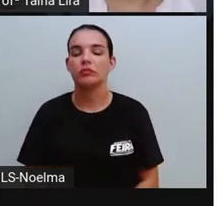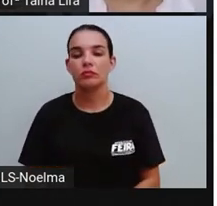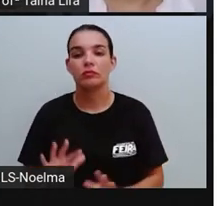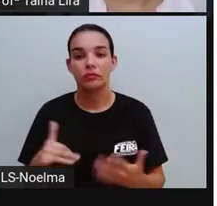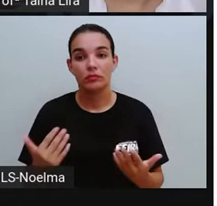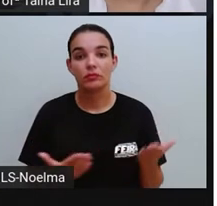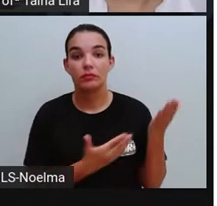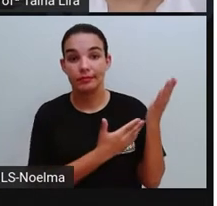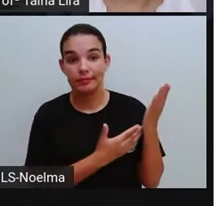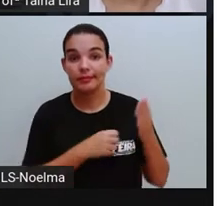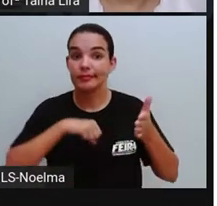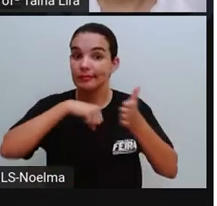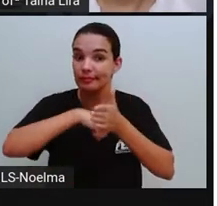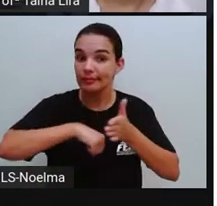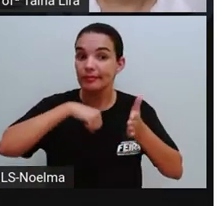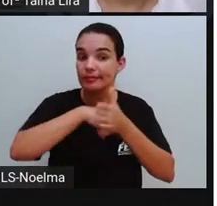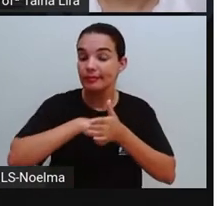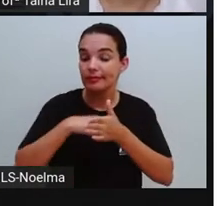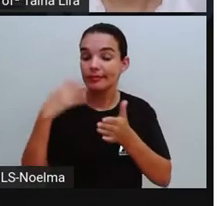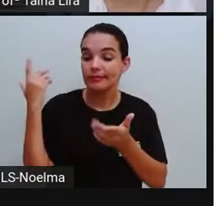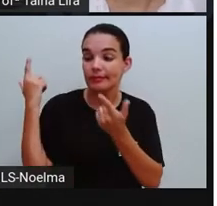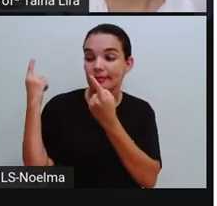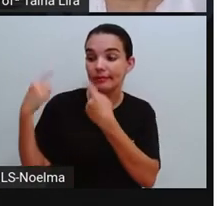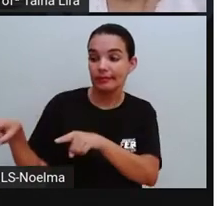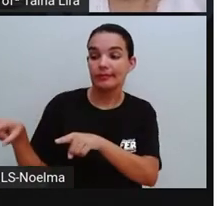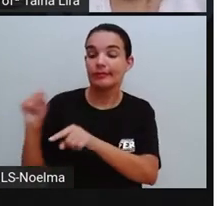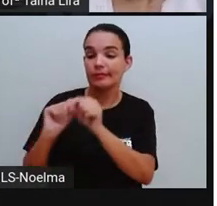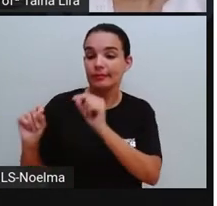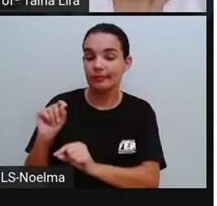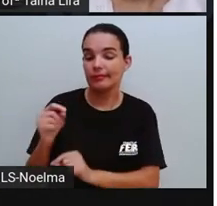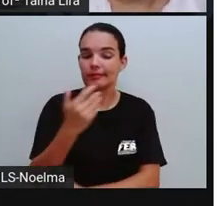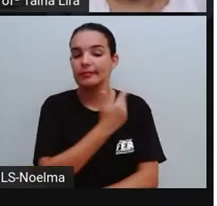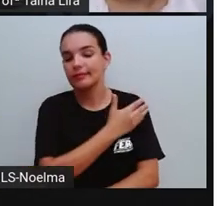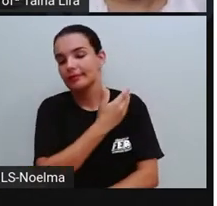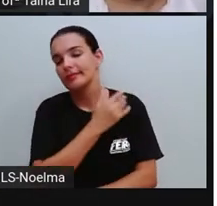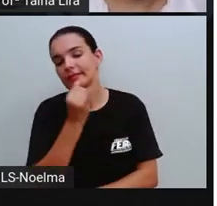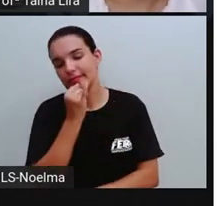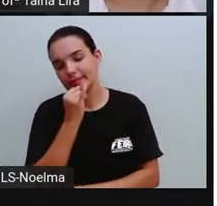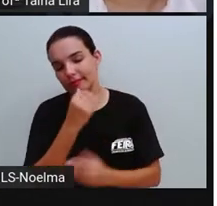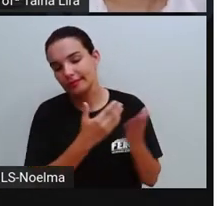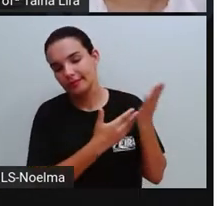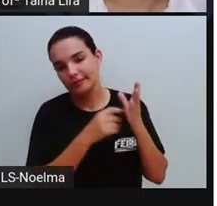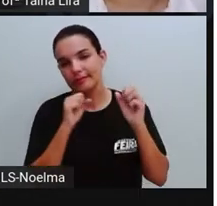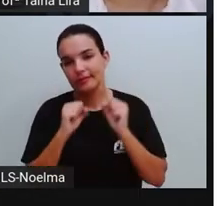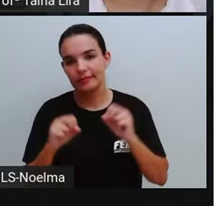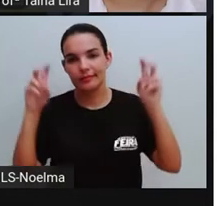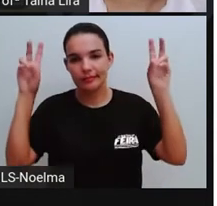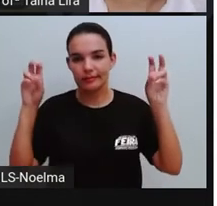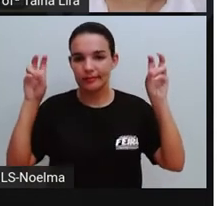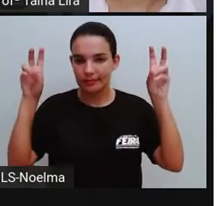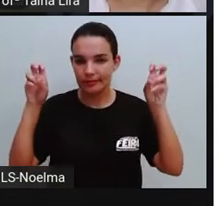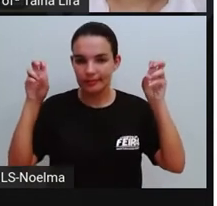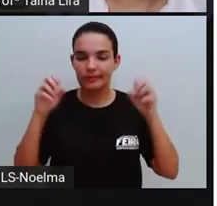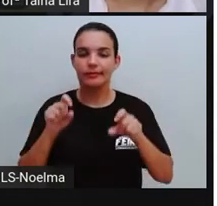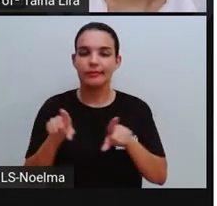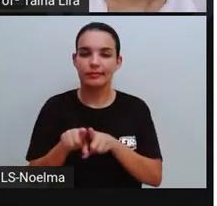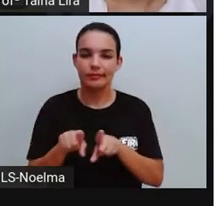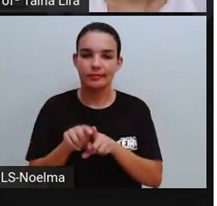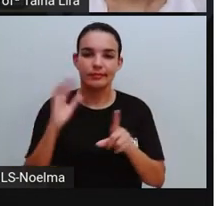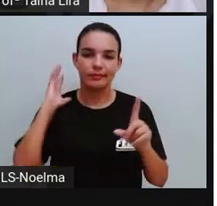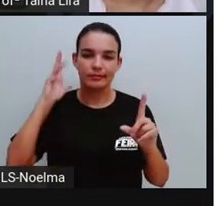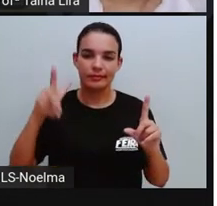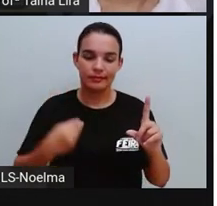pessoa que lutava contra o preconceito, certo? Esse é um exemplo de título aí de uma biografia.